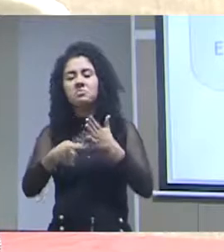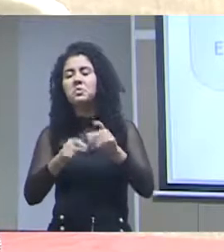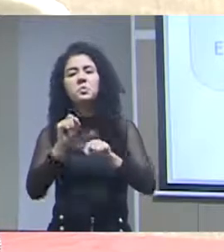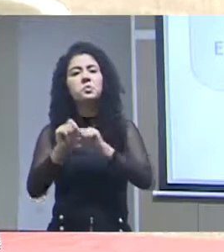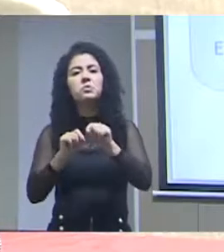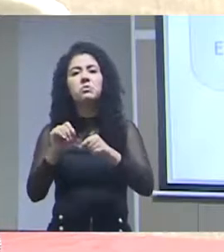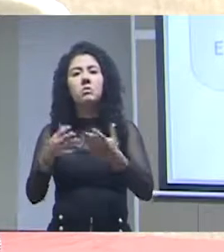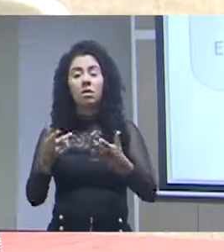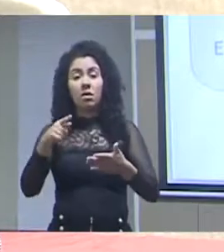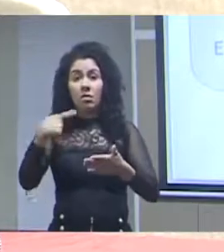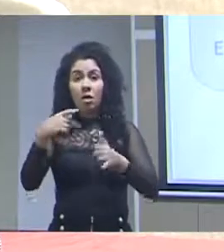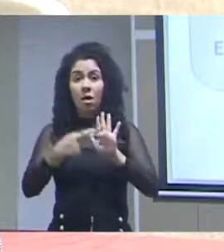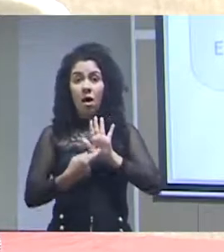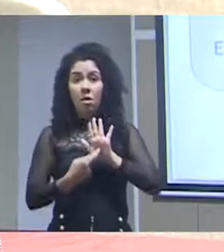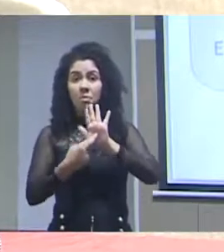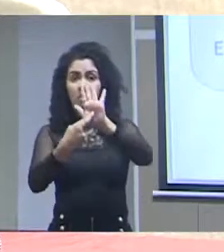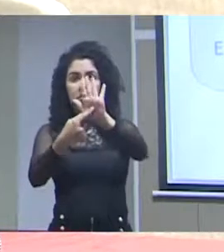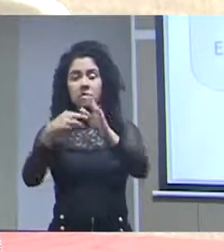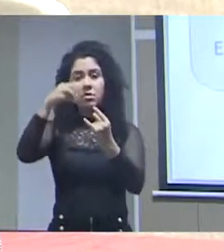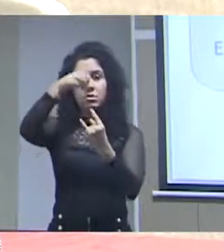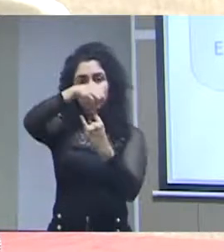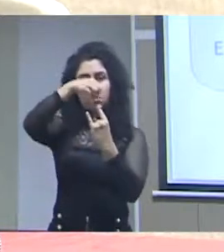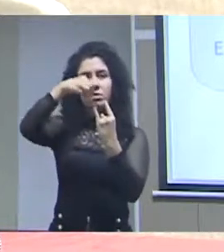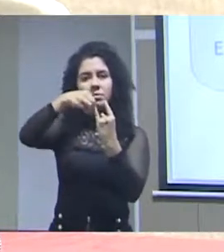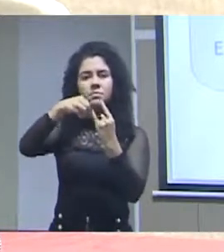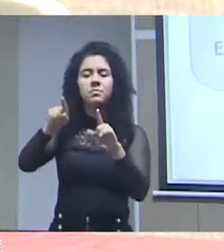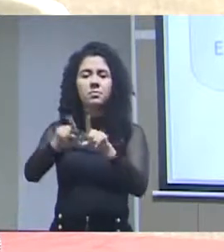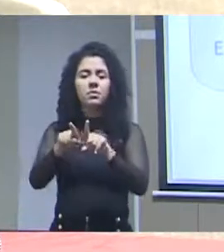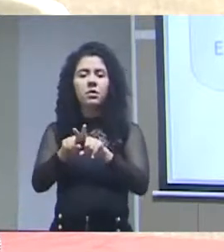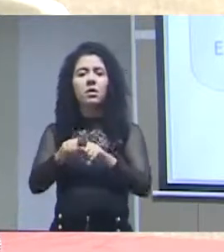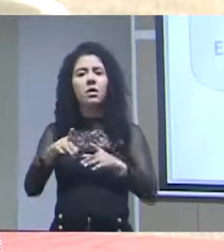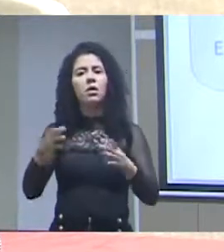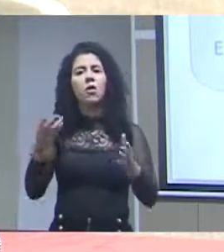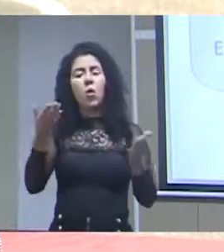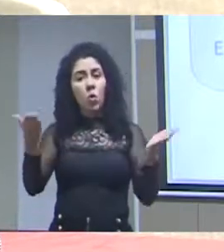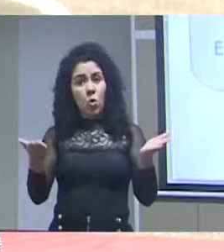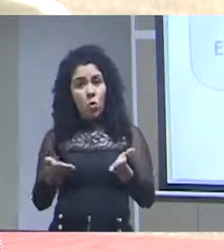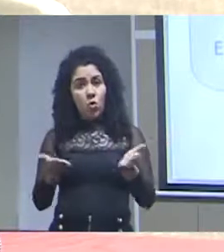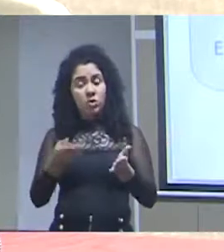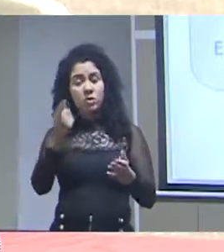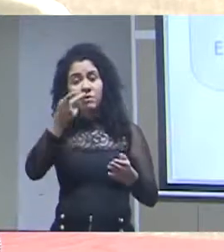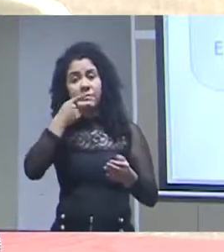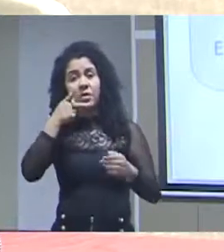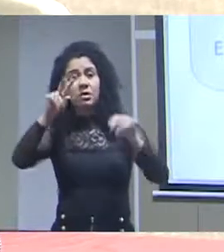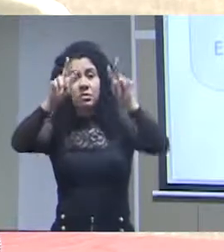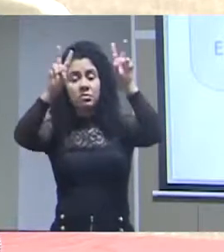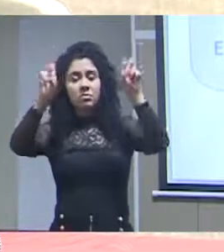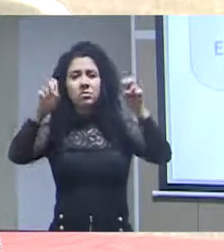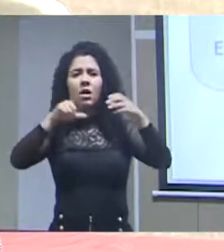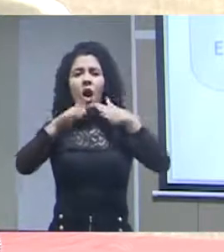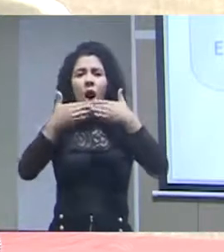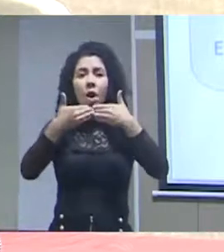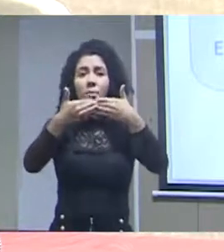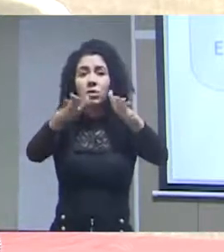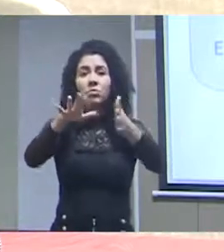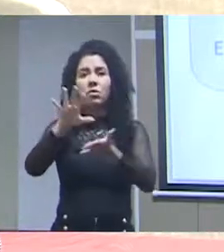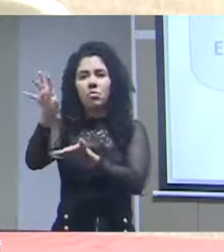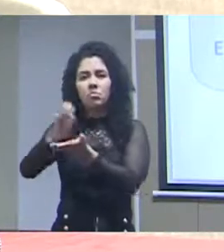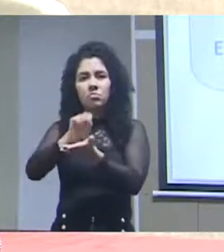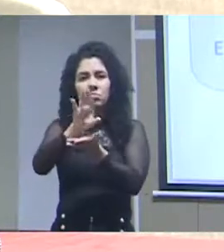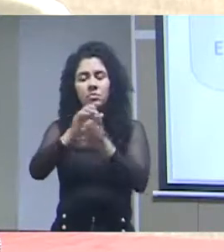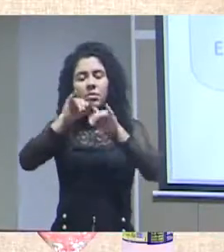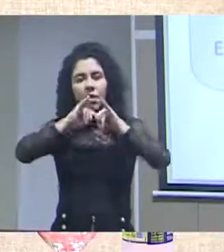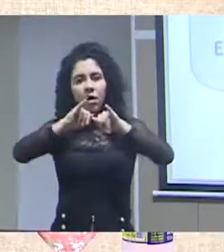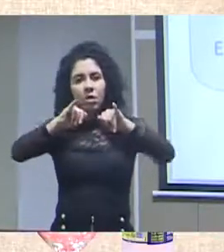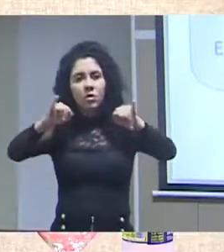dos vários atores. Hoje, uma questão crucial é que a abertura dos dados, e não à toa que... Isso é uma questão